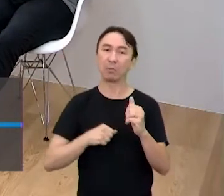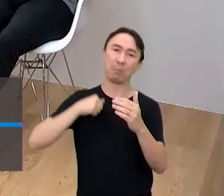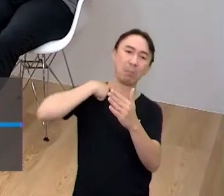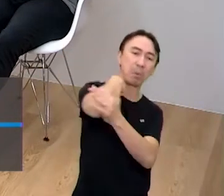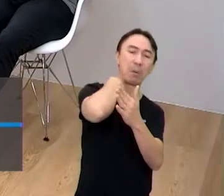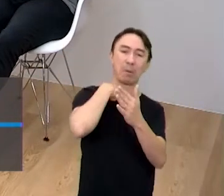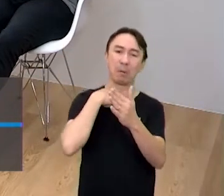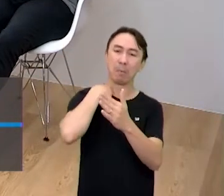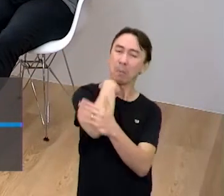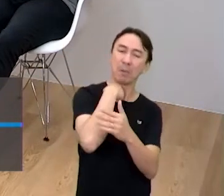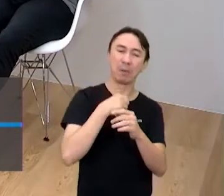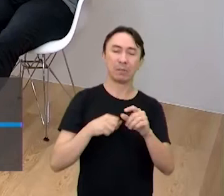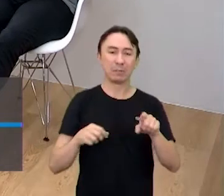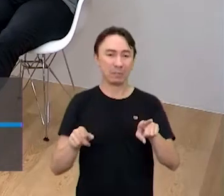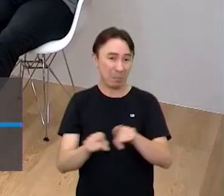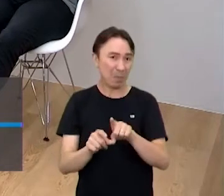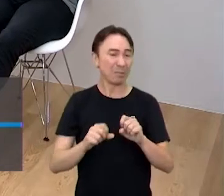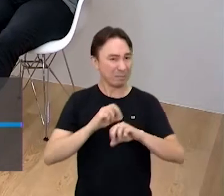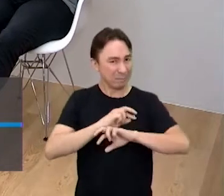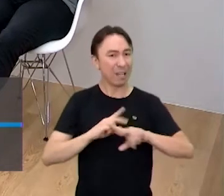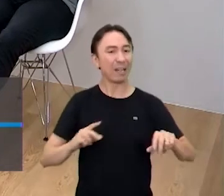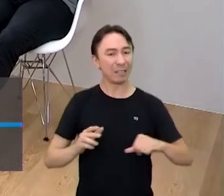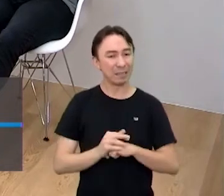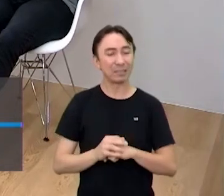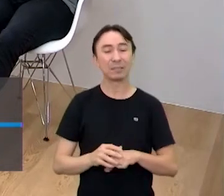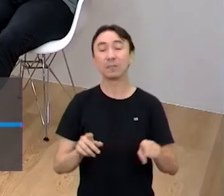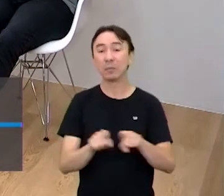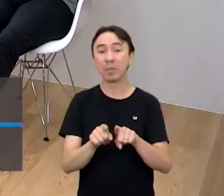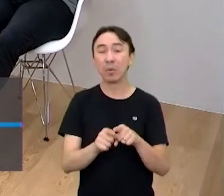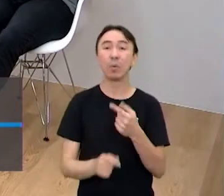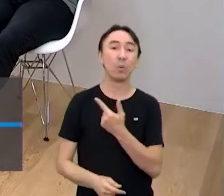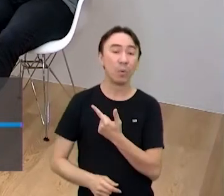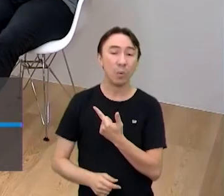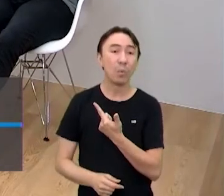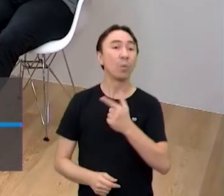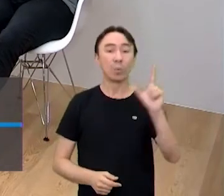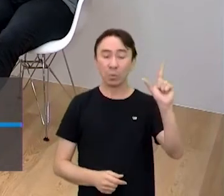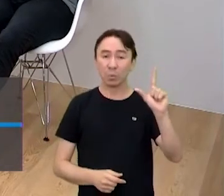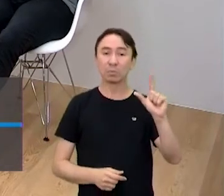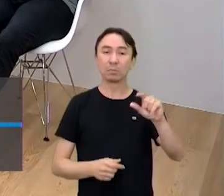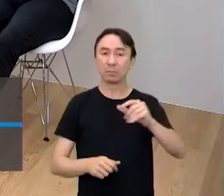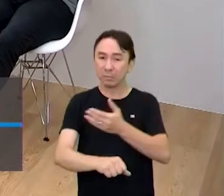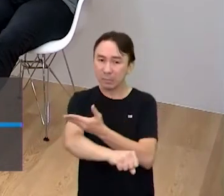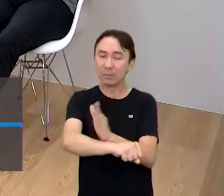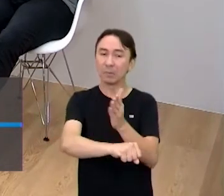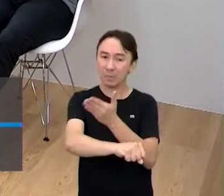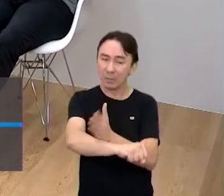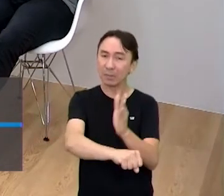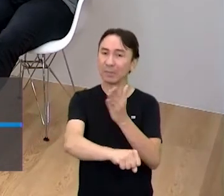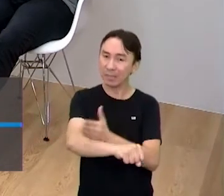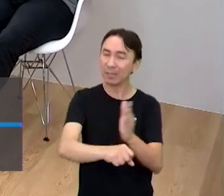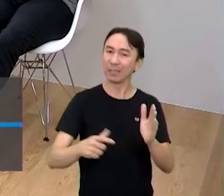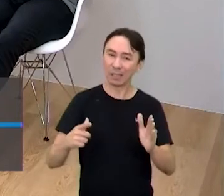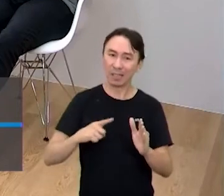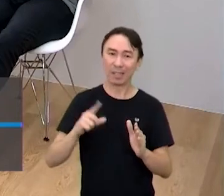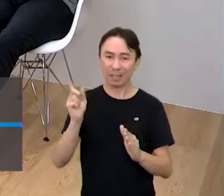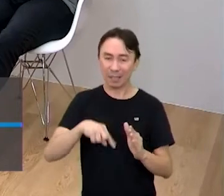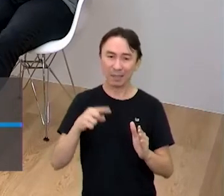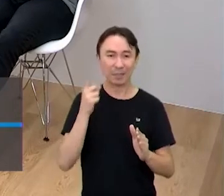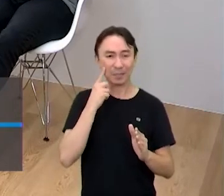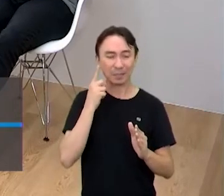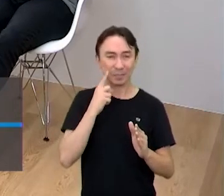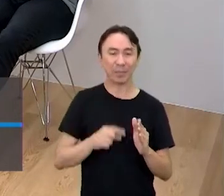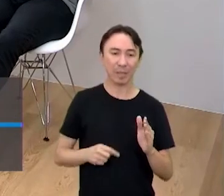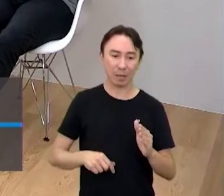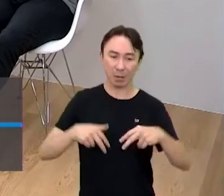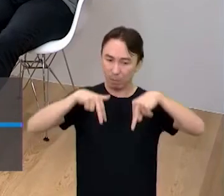E tem um outro treinamento que é o clinch. E o clinch é uma parte agarrada do Muay Thai, mas você permanece